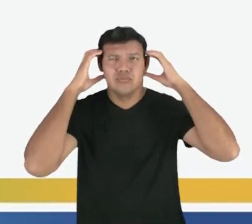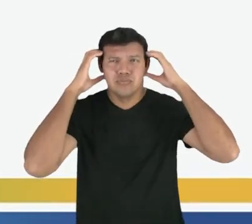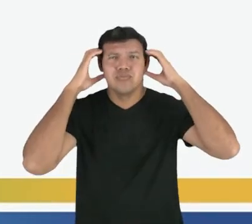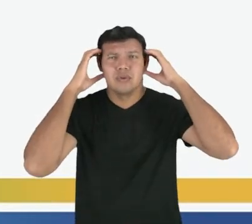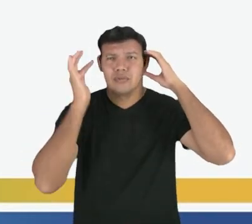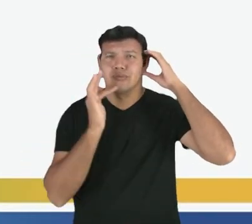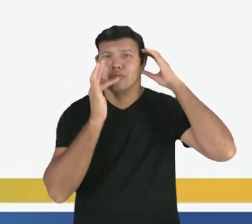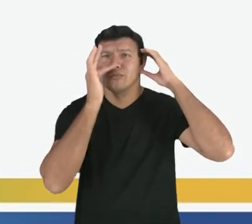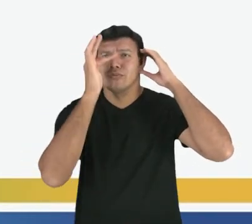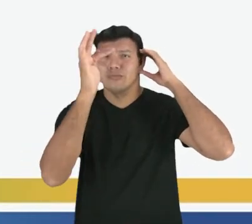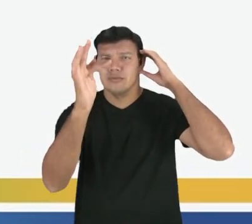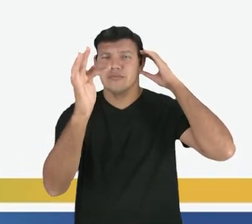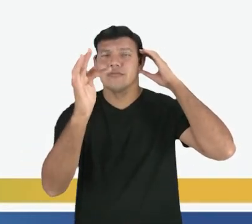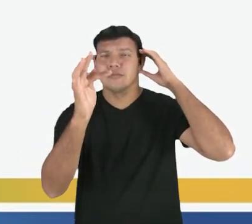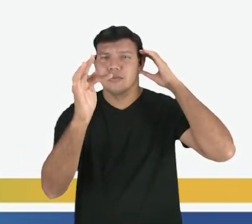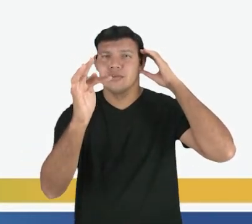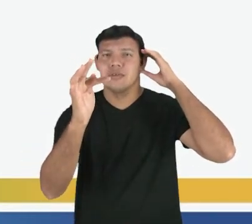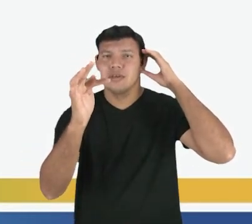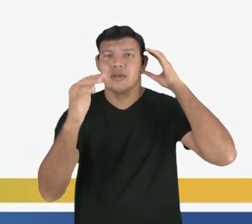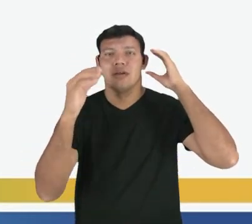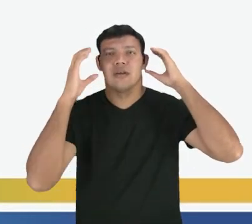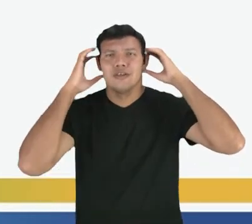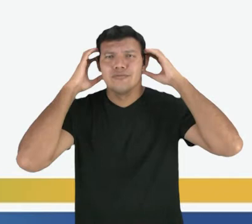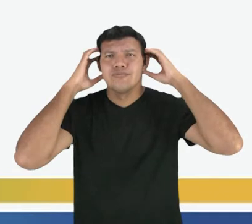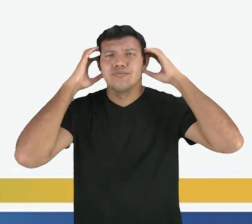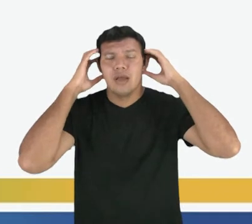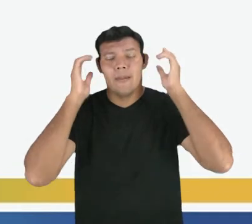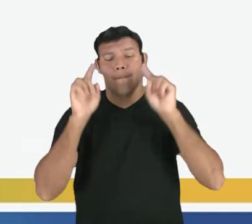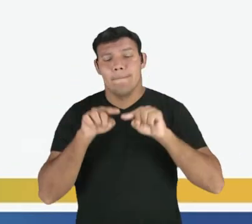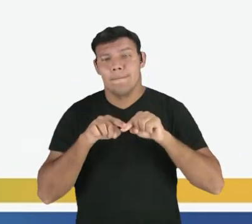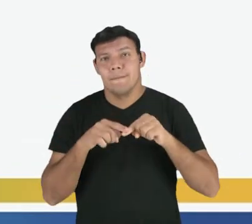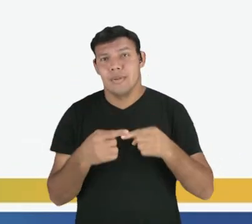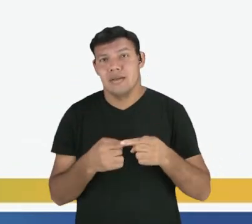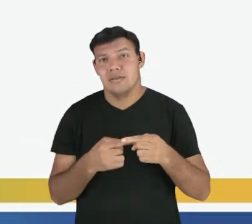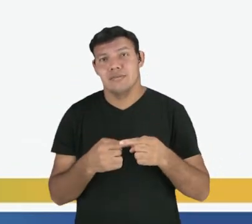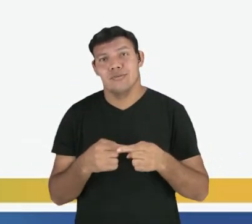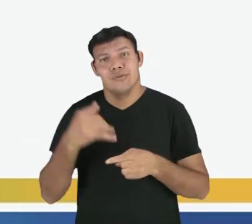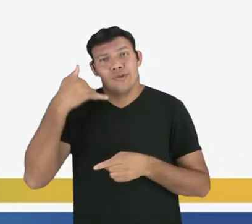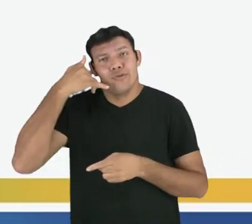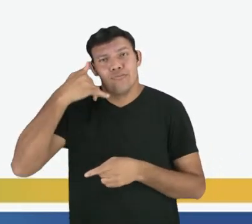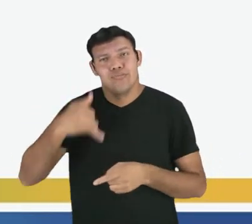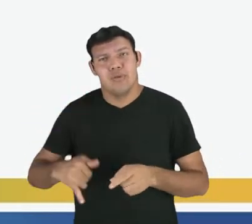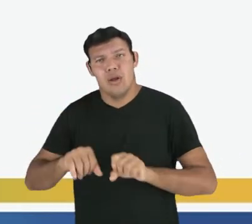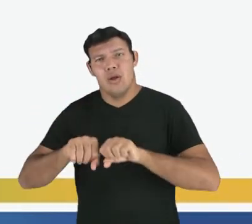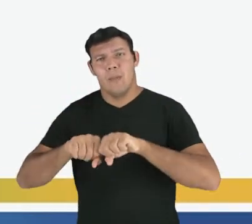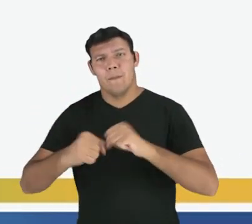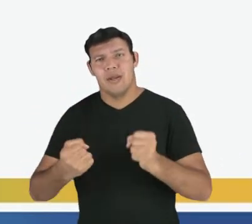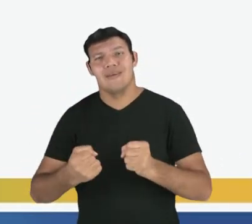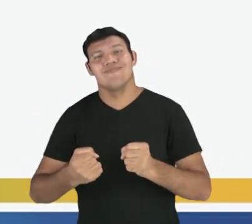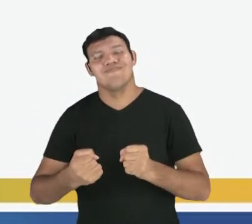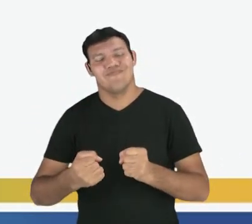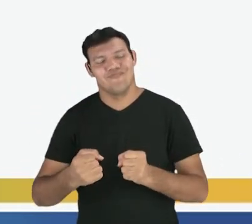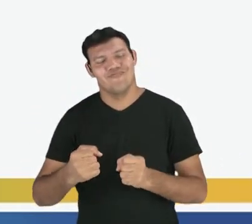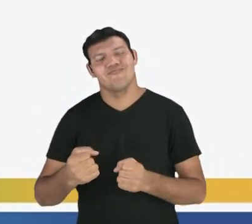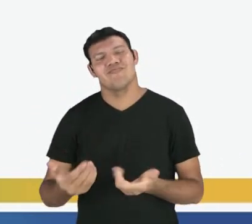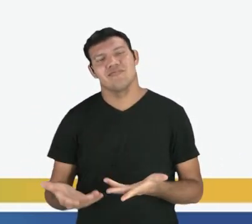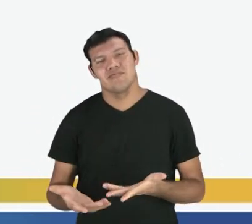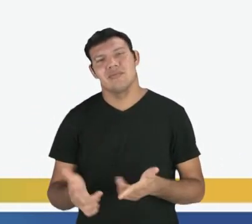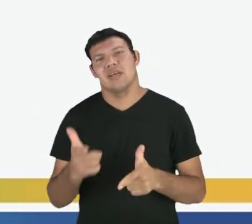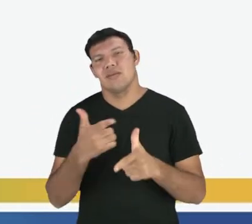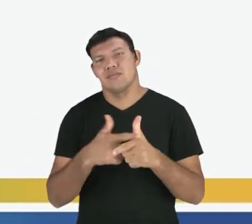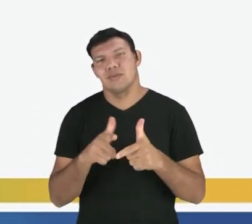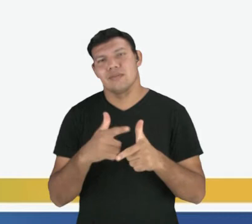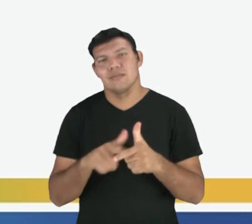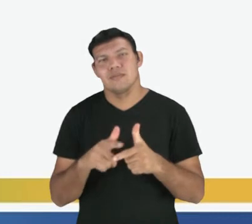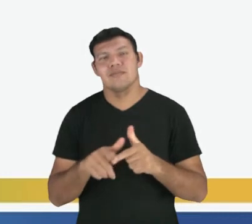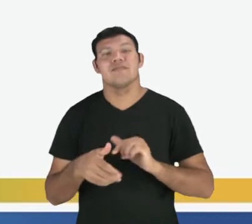certamente era para ocorrer, mas ela não vai ocorrer porque algo impediu. Meu celular quebrou.